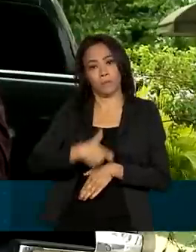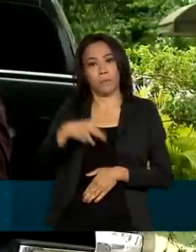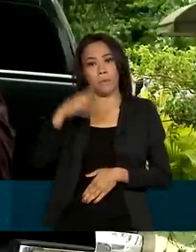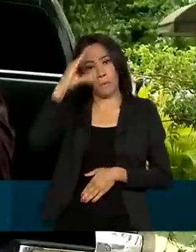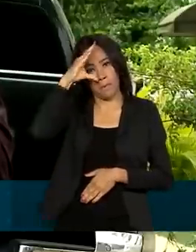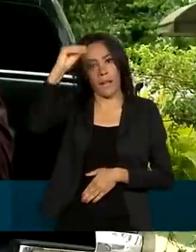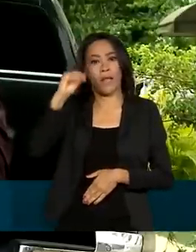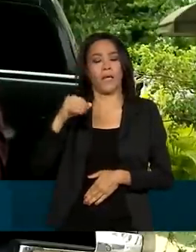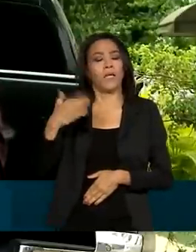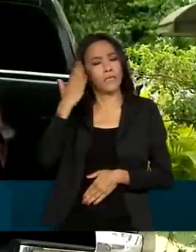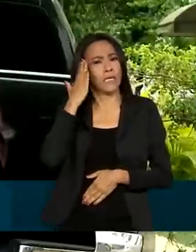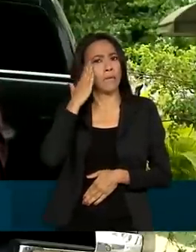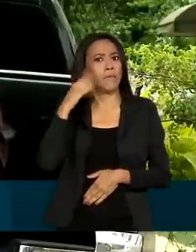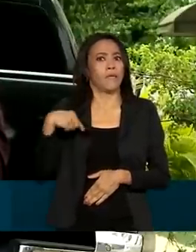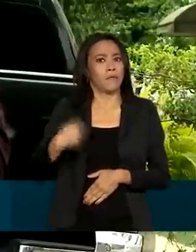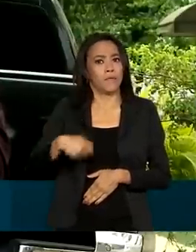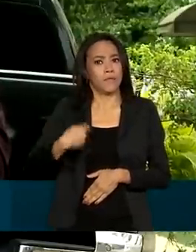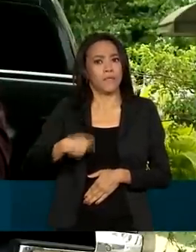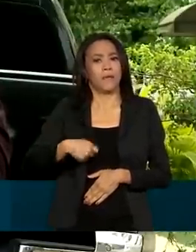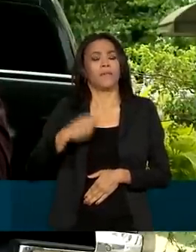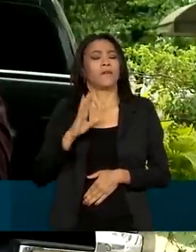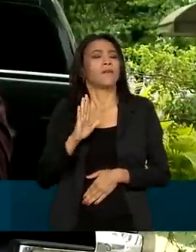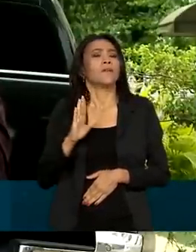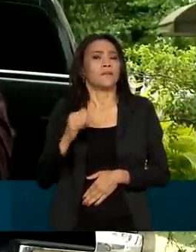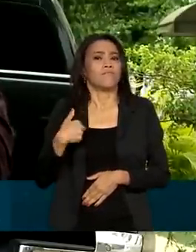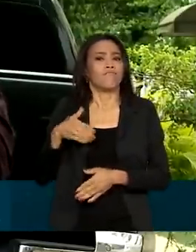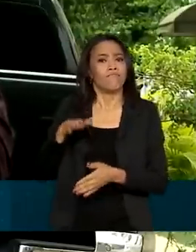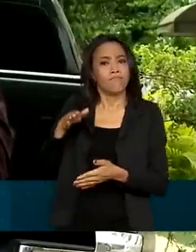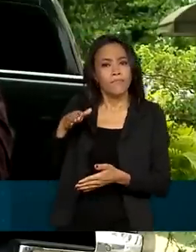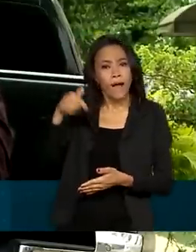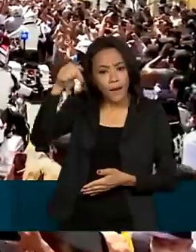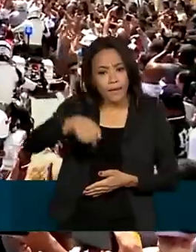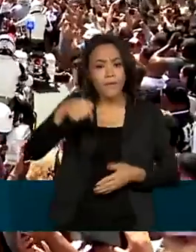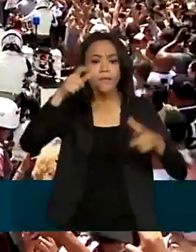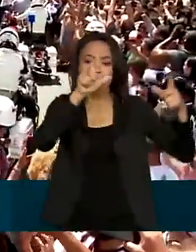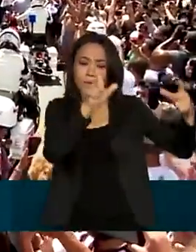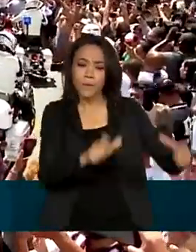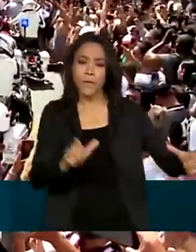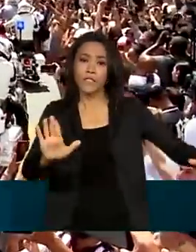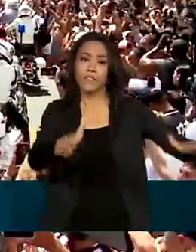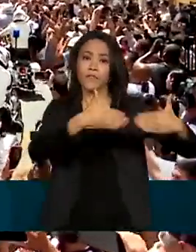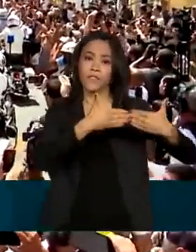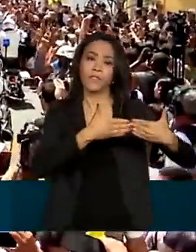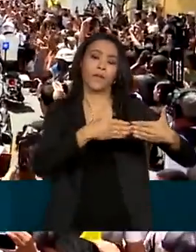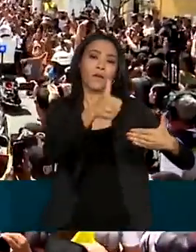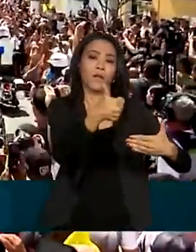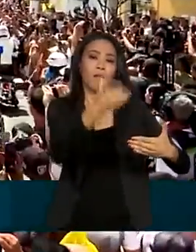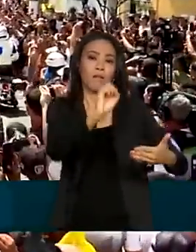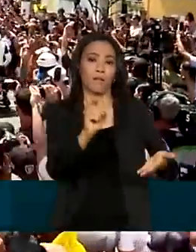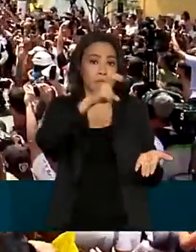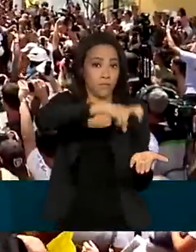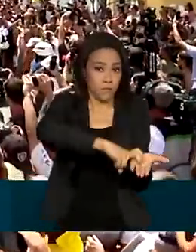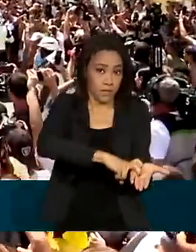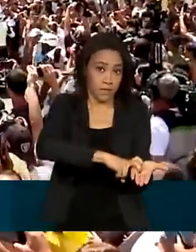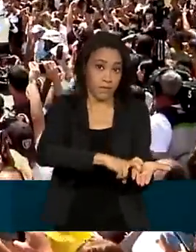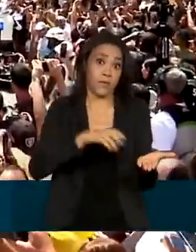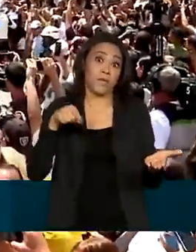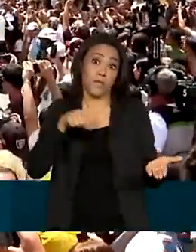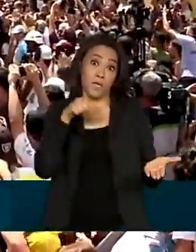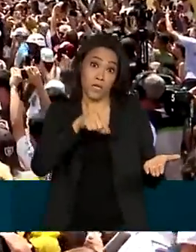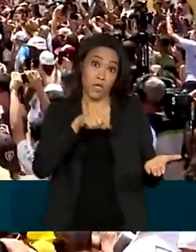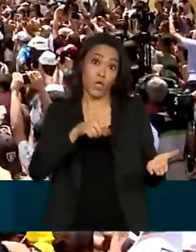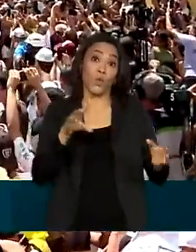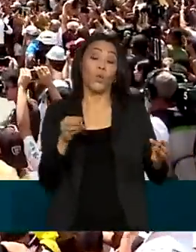da grandeza que merecia a sua despedida. Os portões aqui da Vila Belmiro se fecharam às 10 da manhã e, segundo o Santos